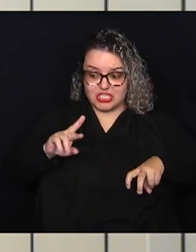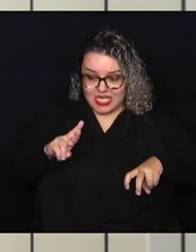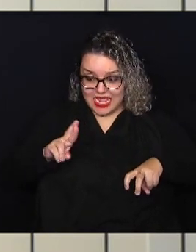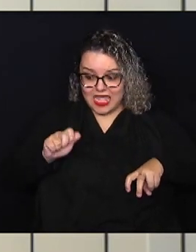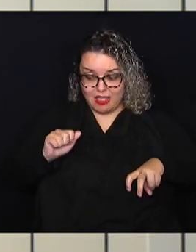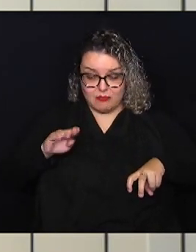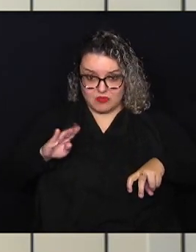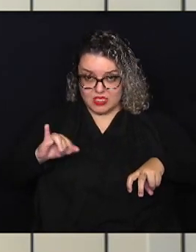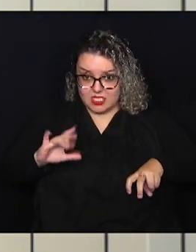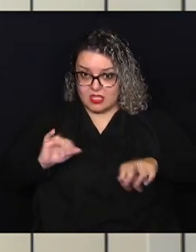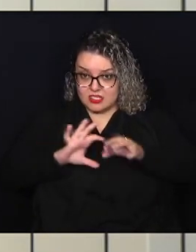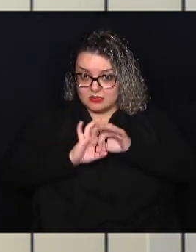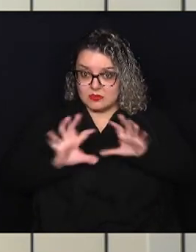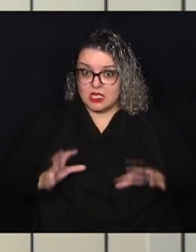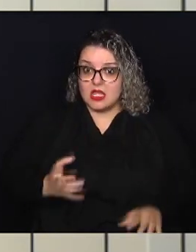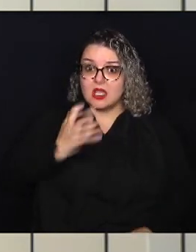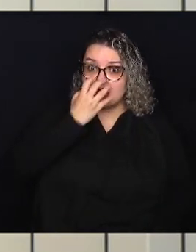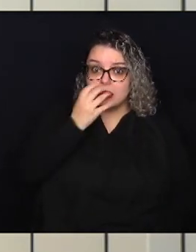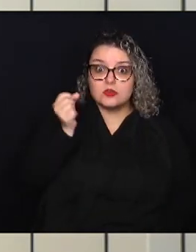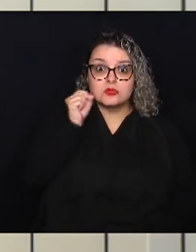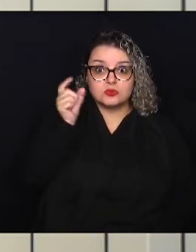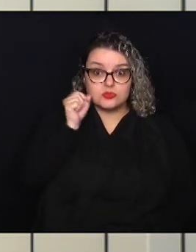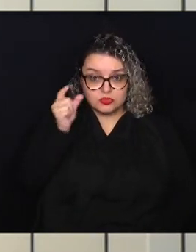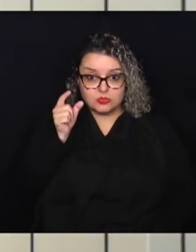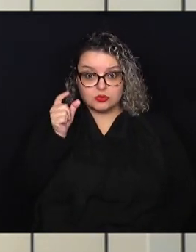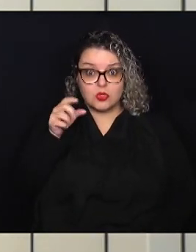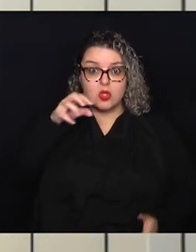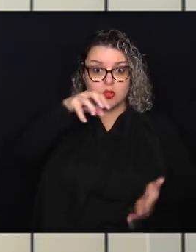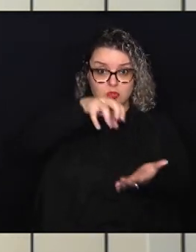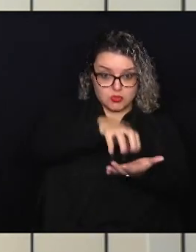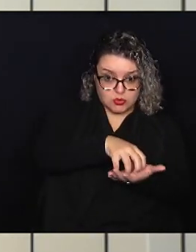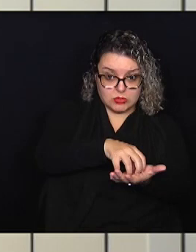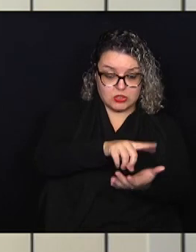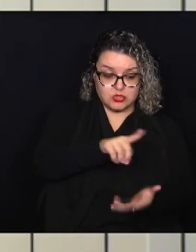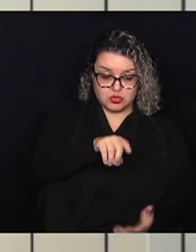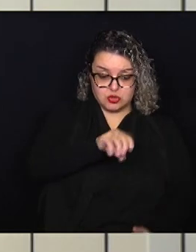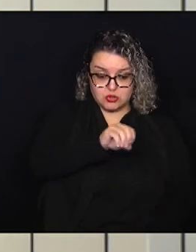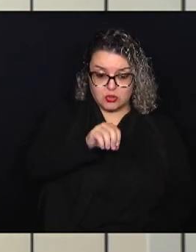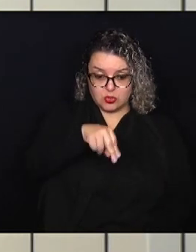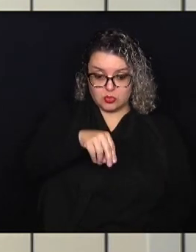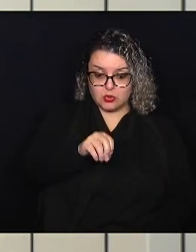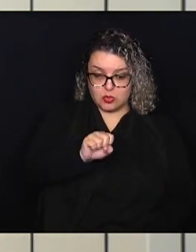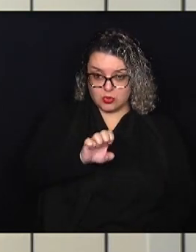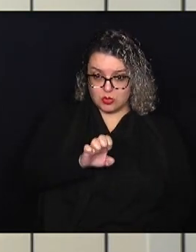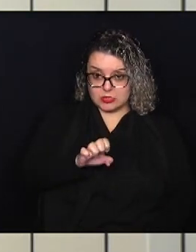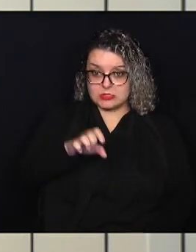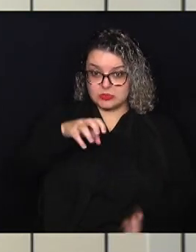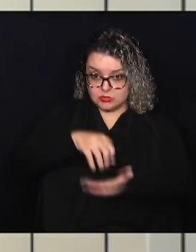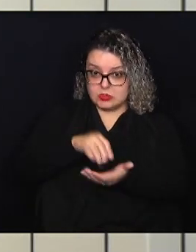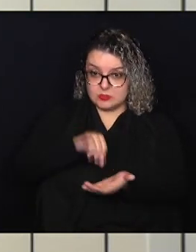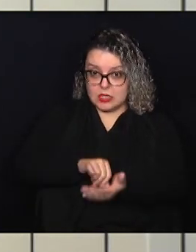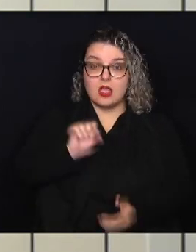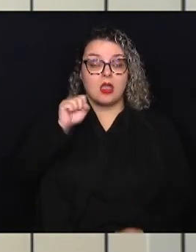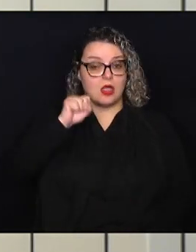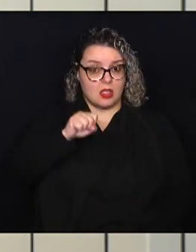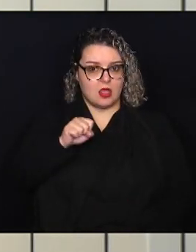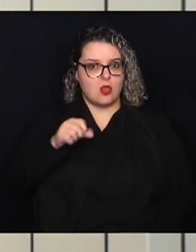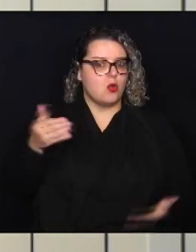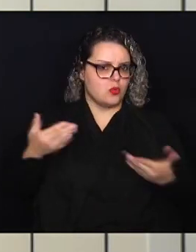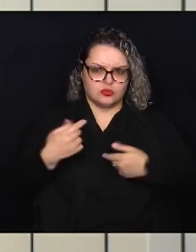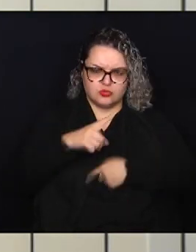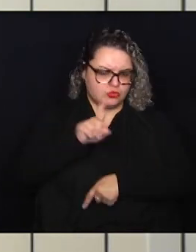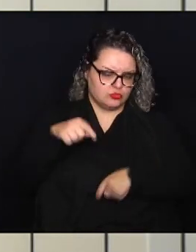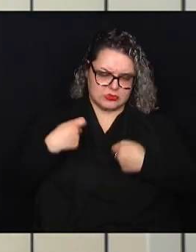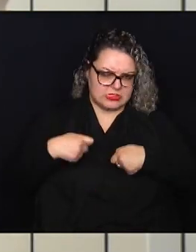disponível para cães e gatos no centro de zoonoses aqui da cidade? Isso mesmo, viu? Hoje você não precisa mais